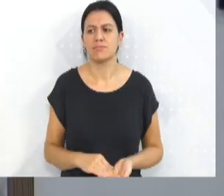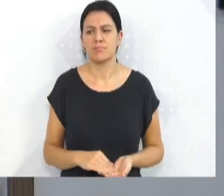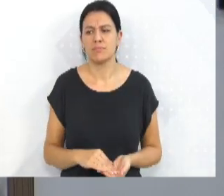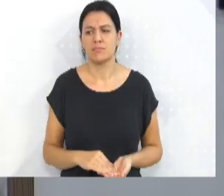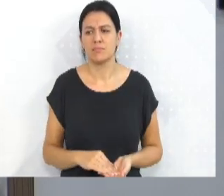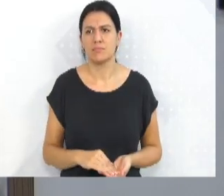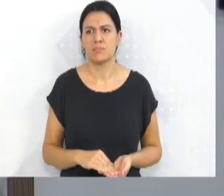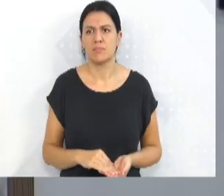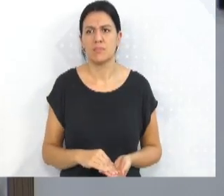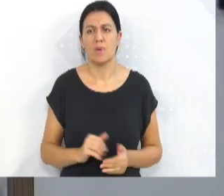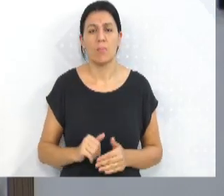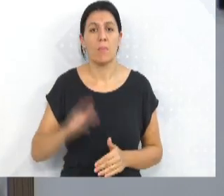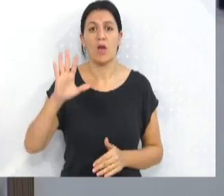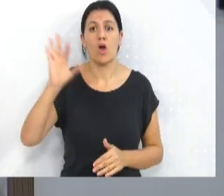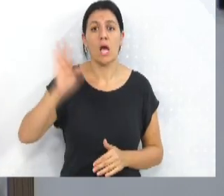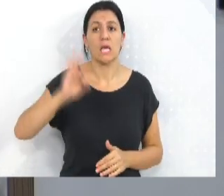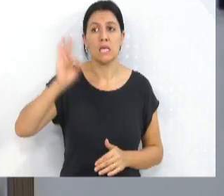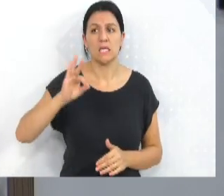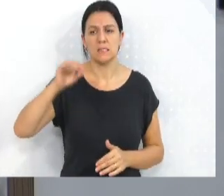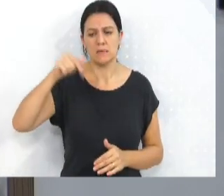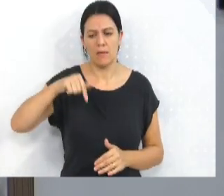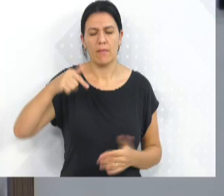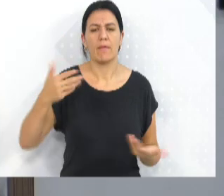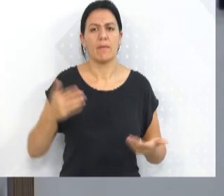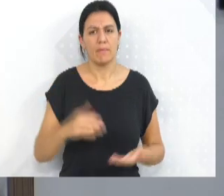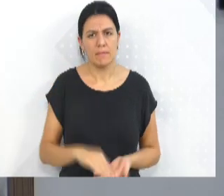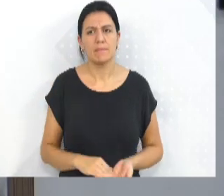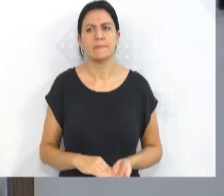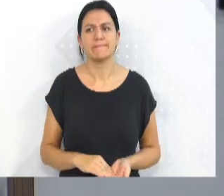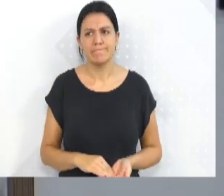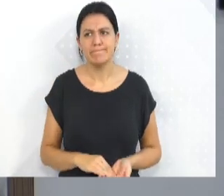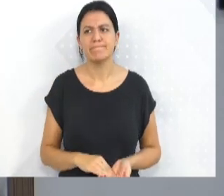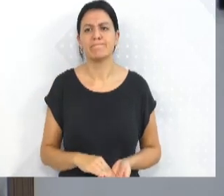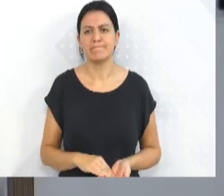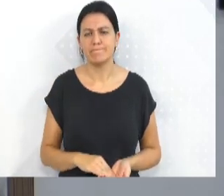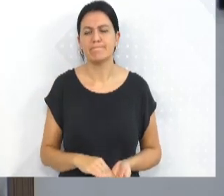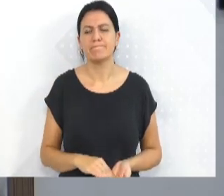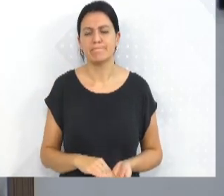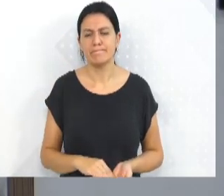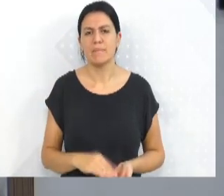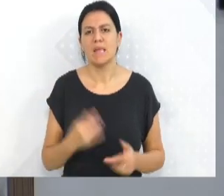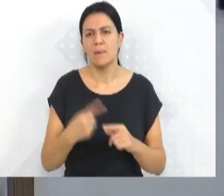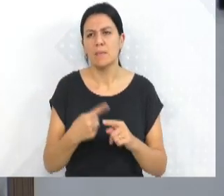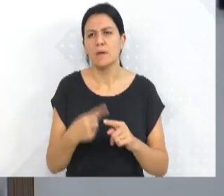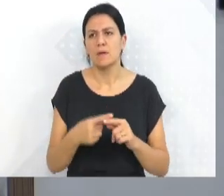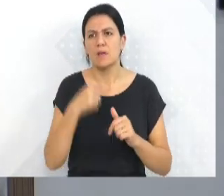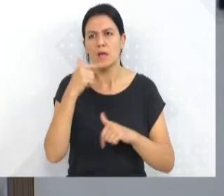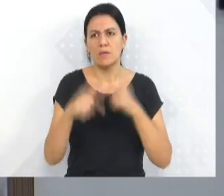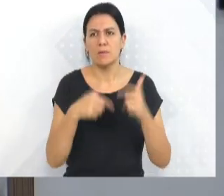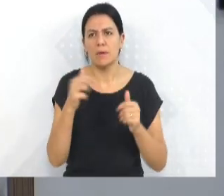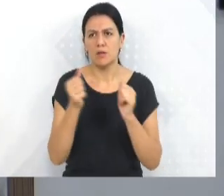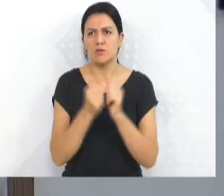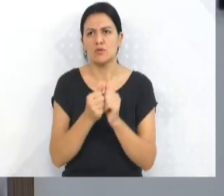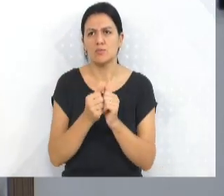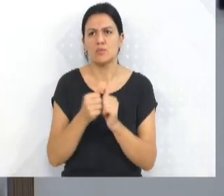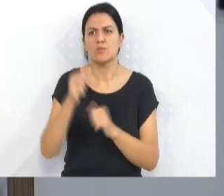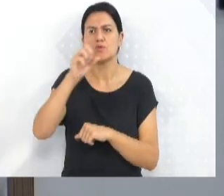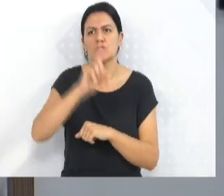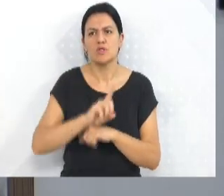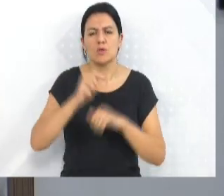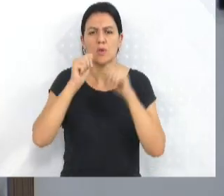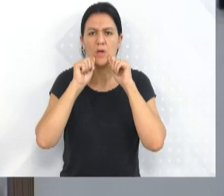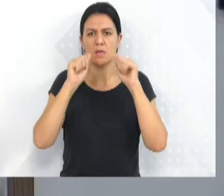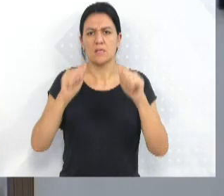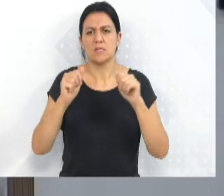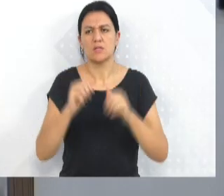Latina. Isso não é por acaso, isso é fruto de um trabalho junto com todos os diretores, junto com a assessoria,